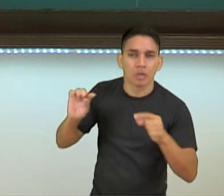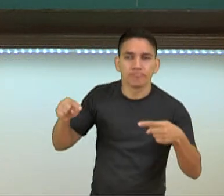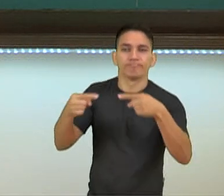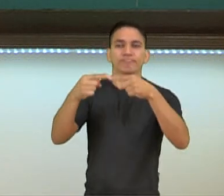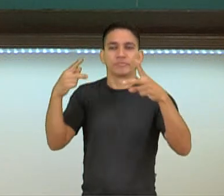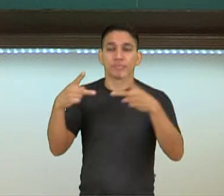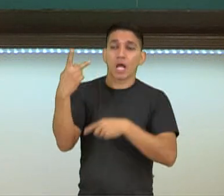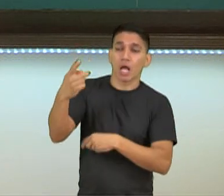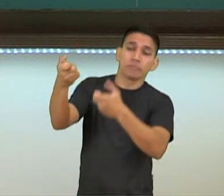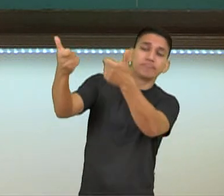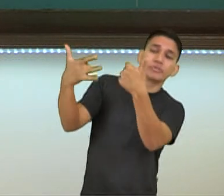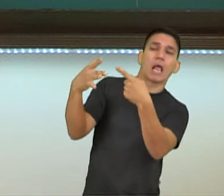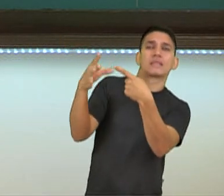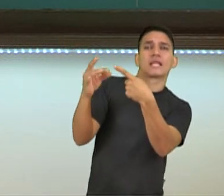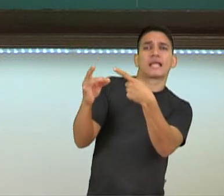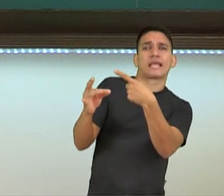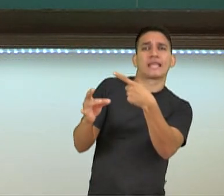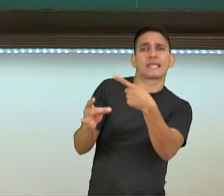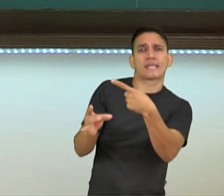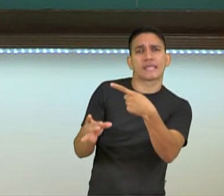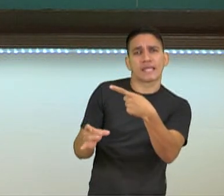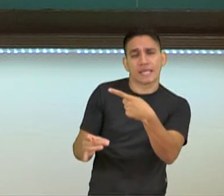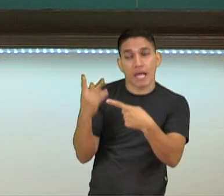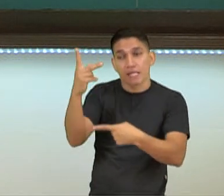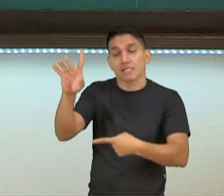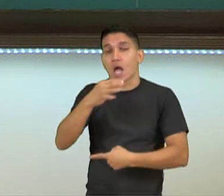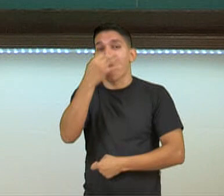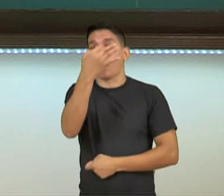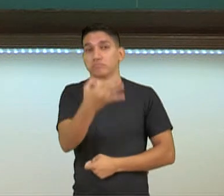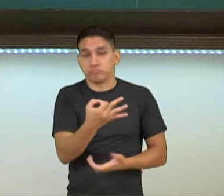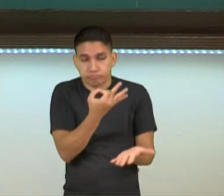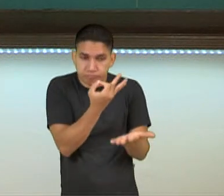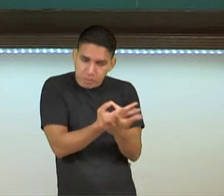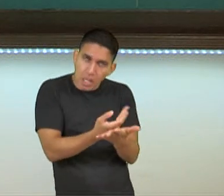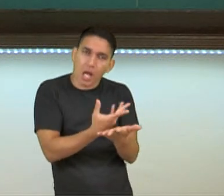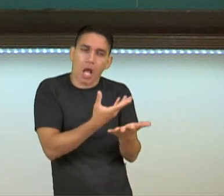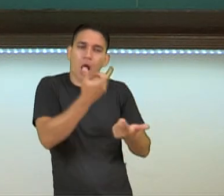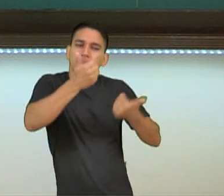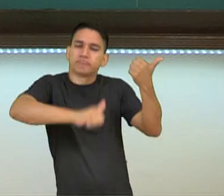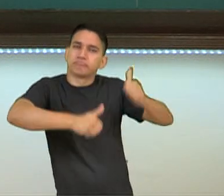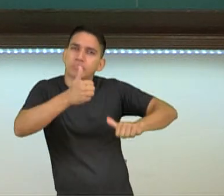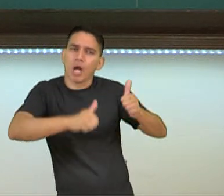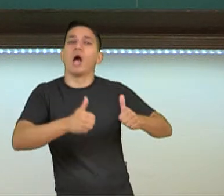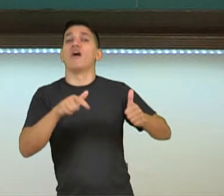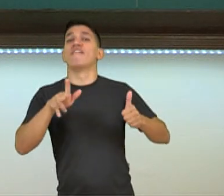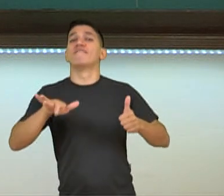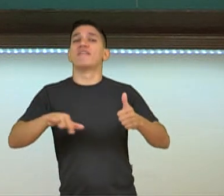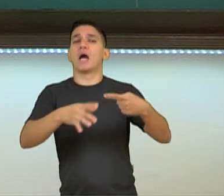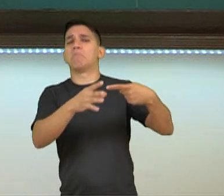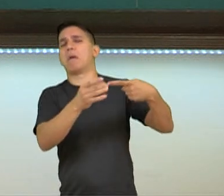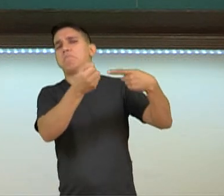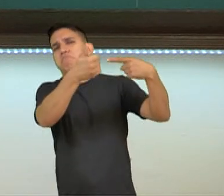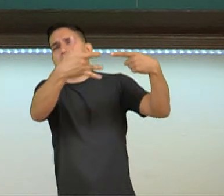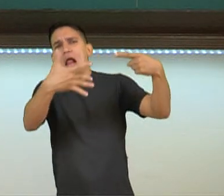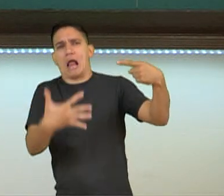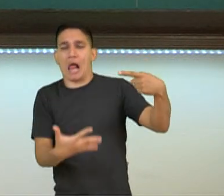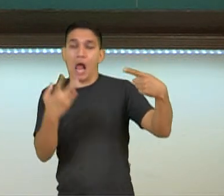e essa pessoa então vai dar ali a opinião dela, vai argumentar a respeito de uma opinião,